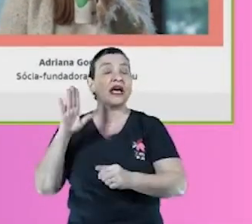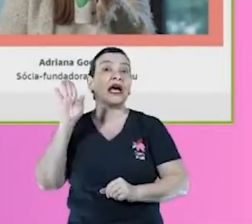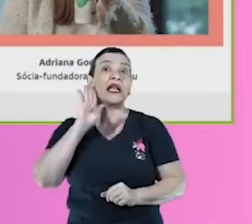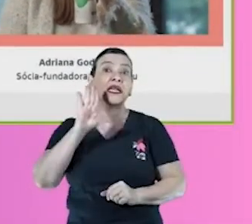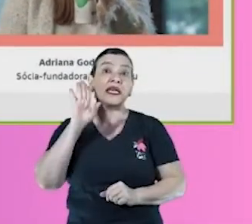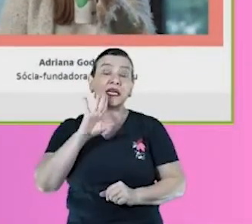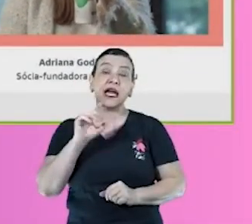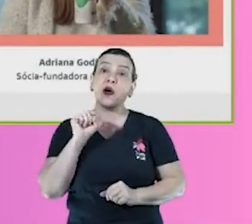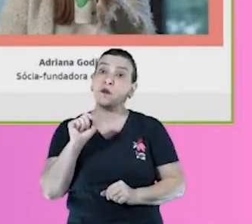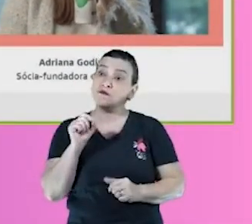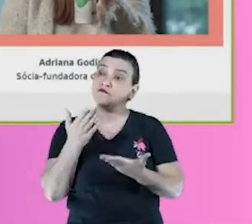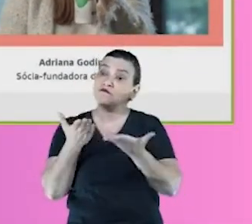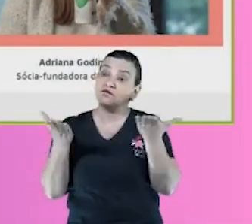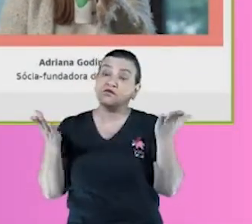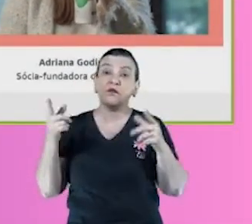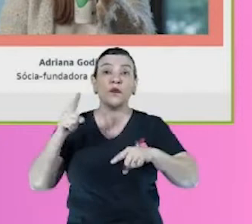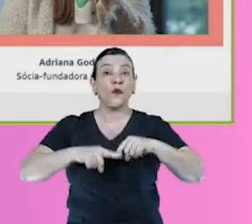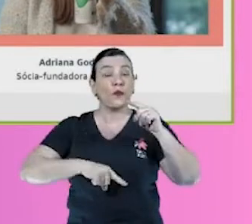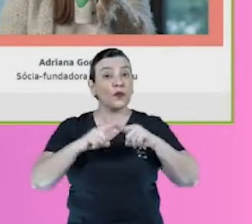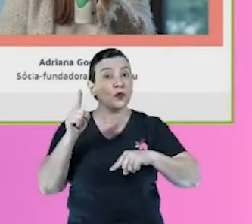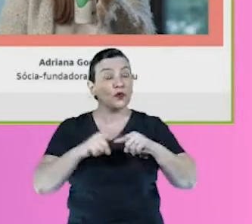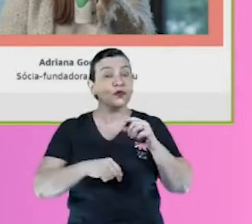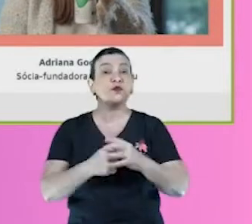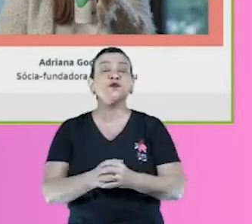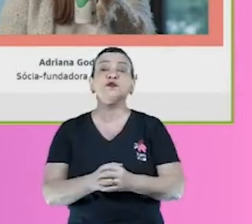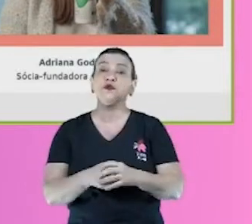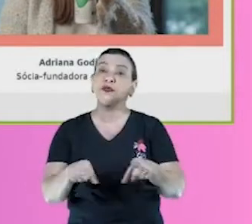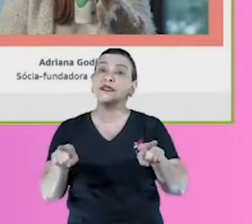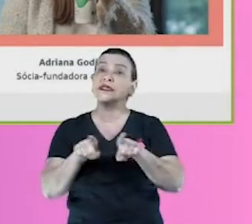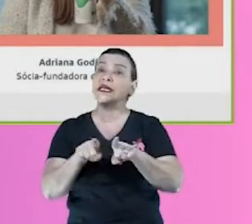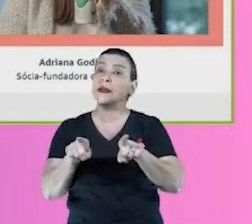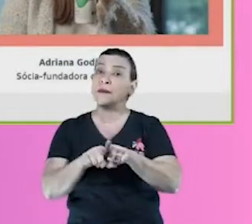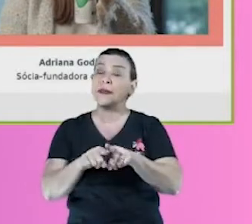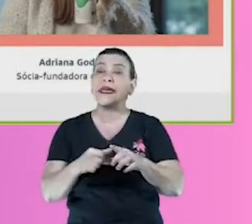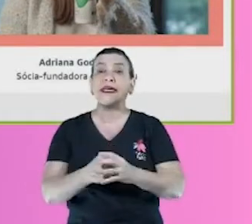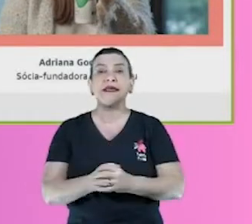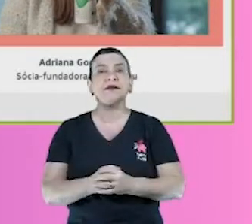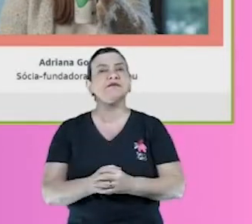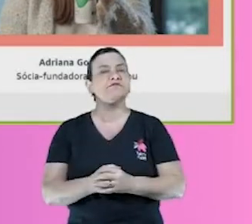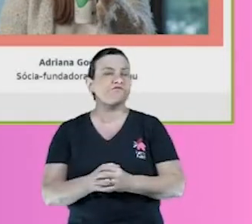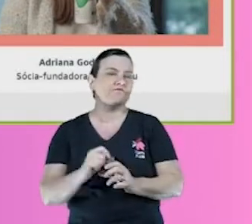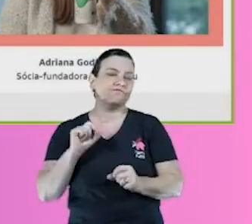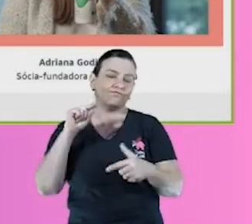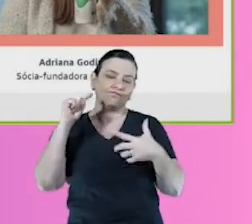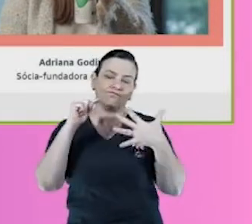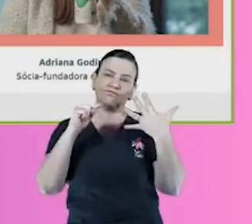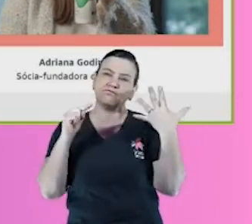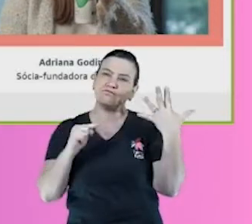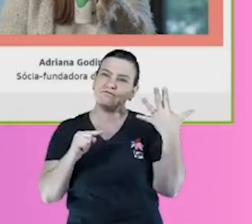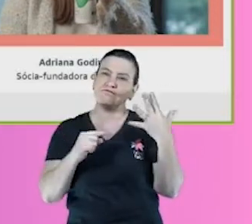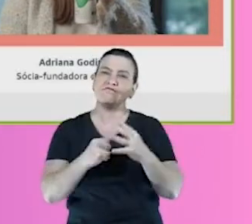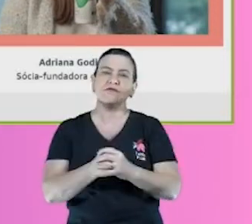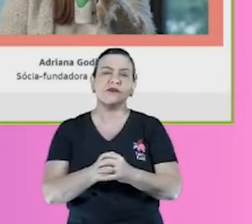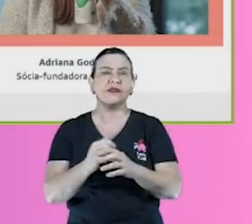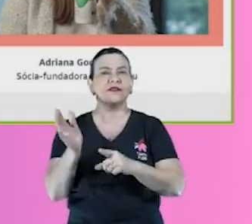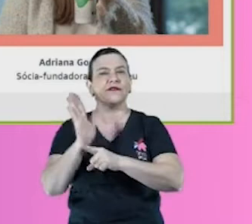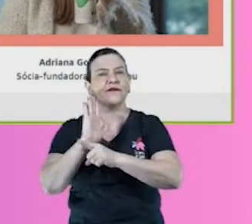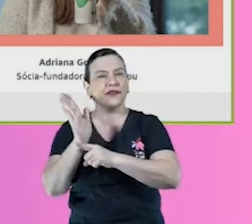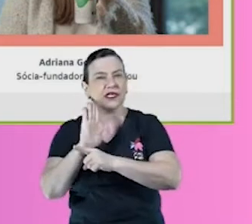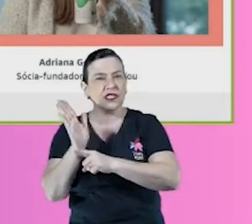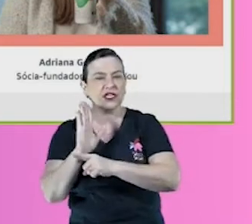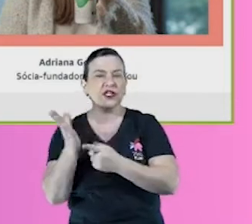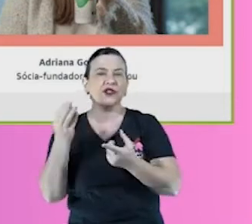display dos produtos delas pra venda pros clientes, claro, mas também todo um vídeos dividindo